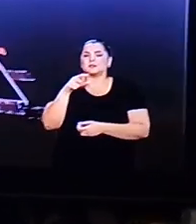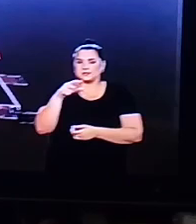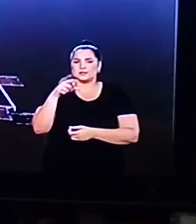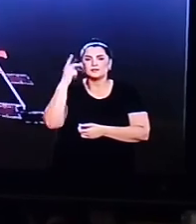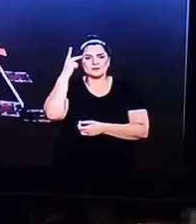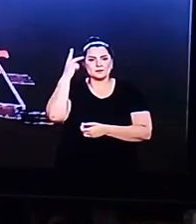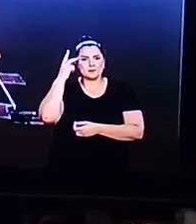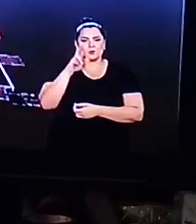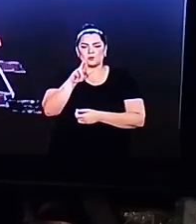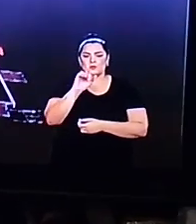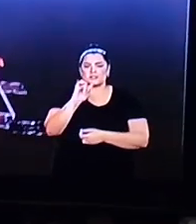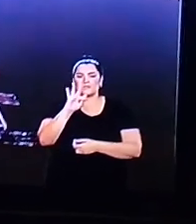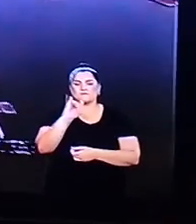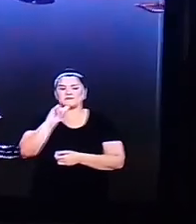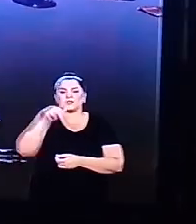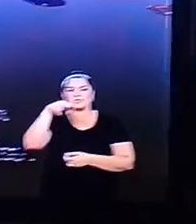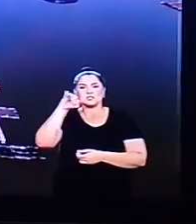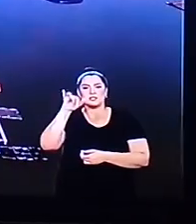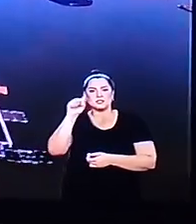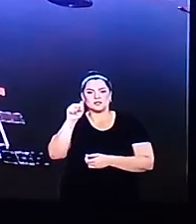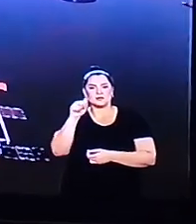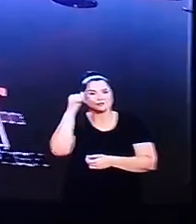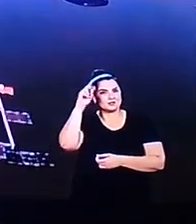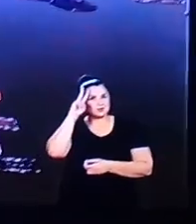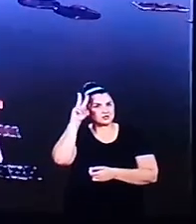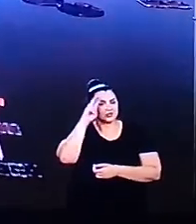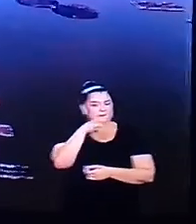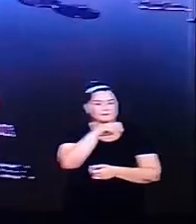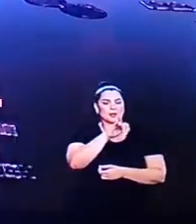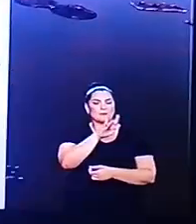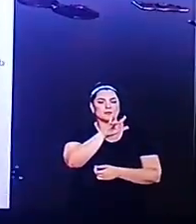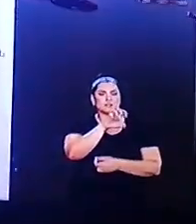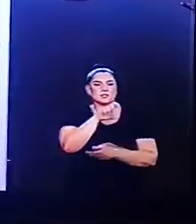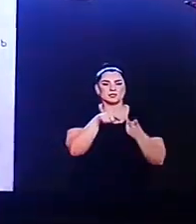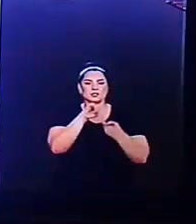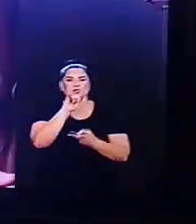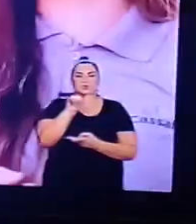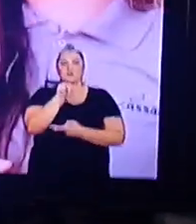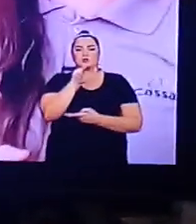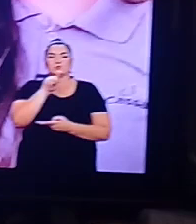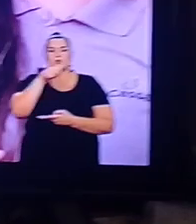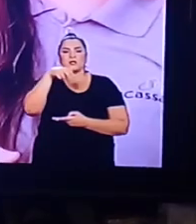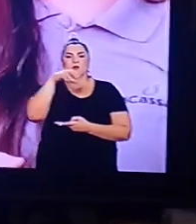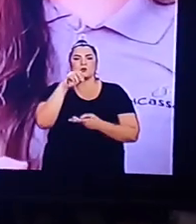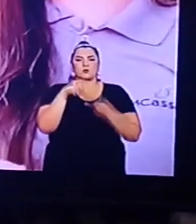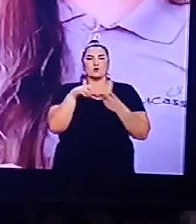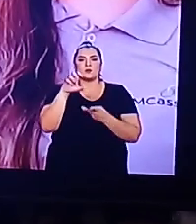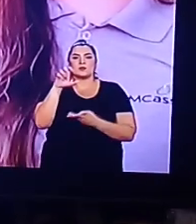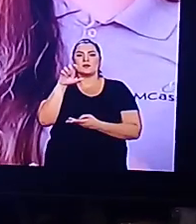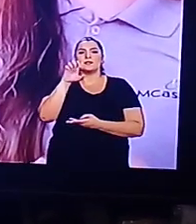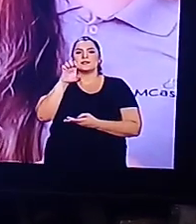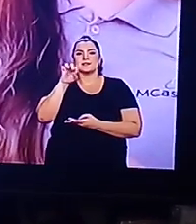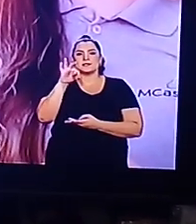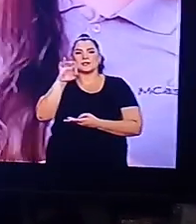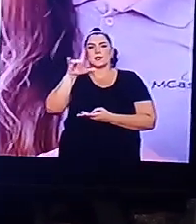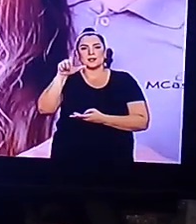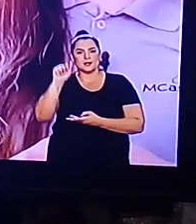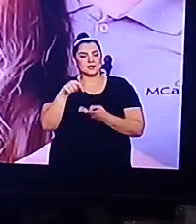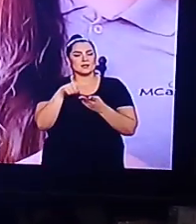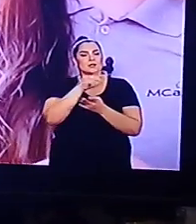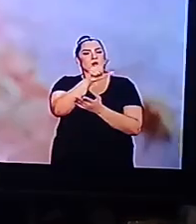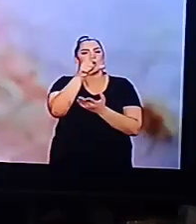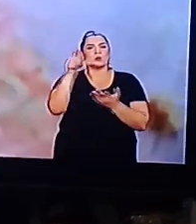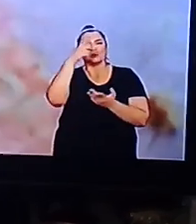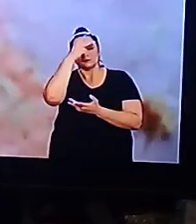descobre Que existe 3, 4, 5 de capim Que é especial Para o